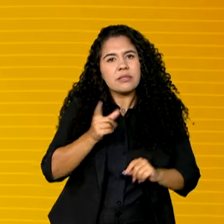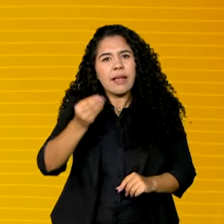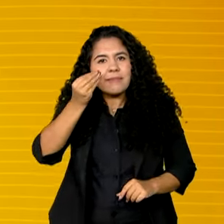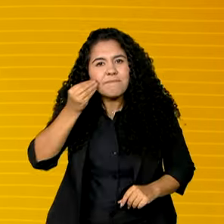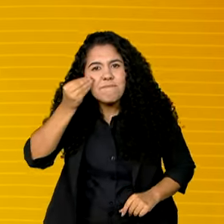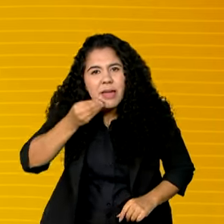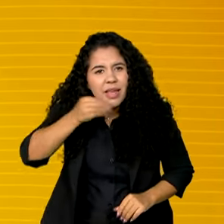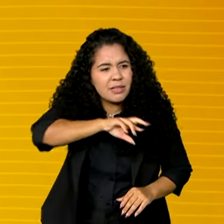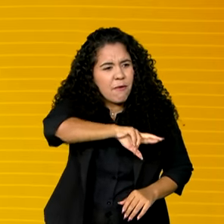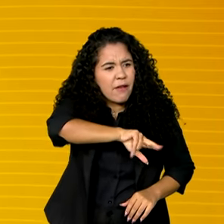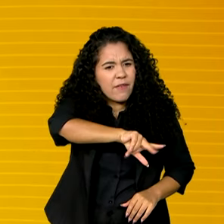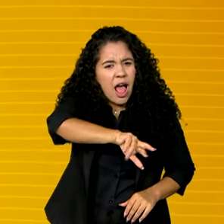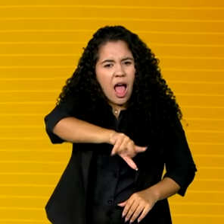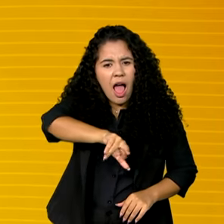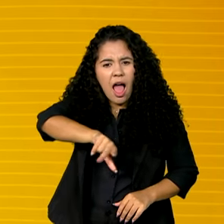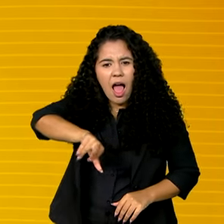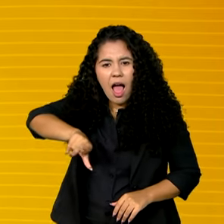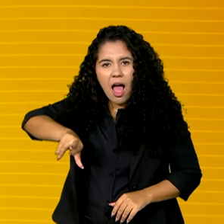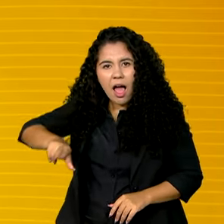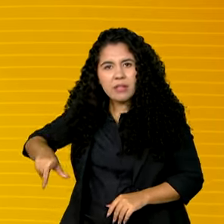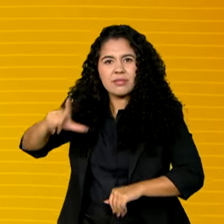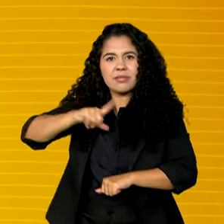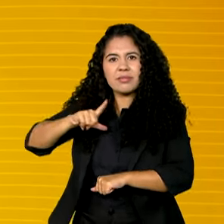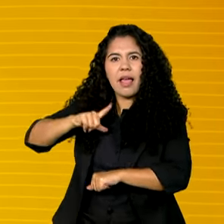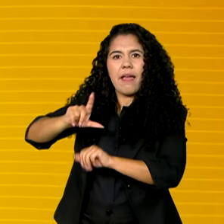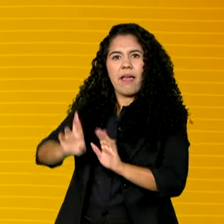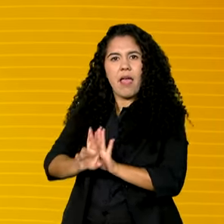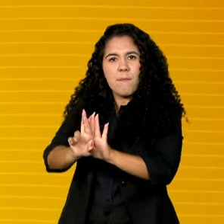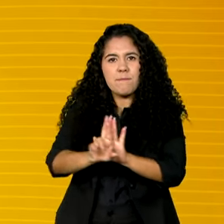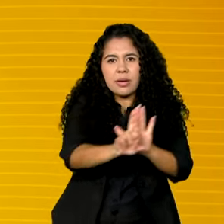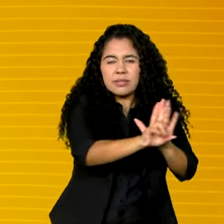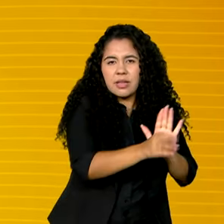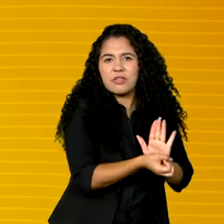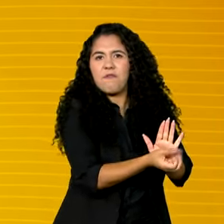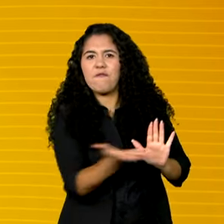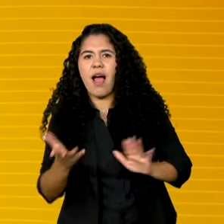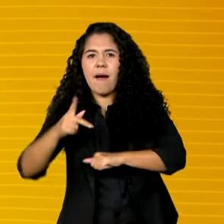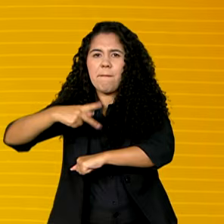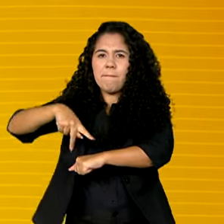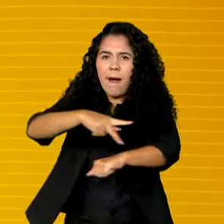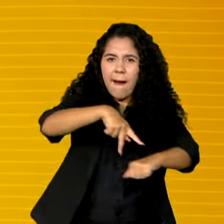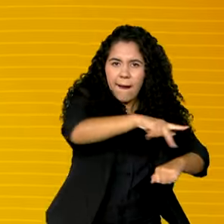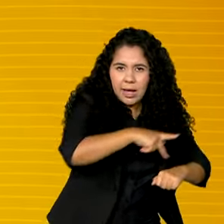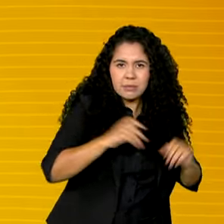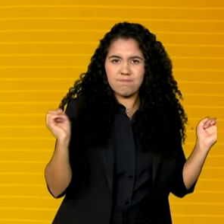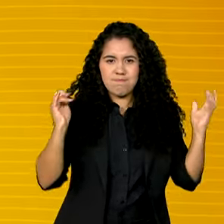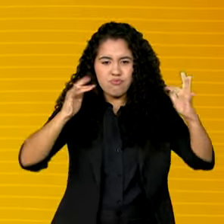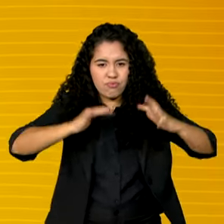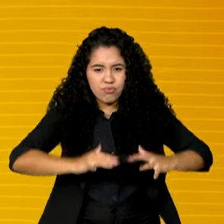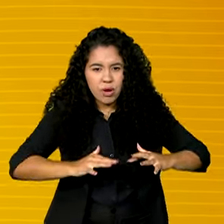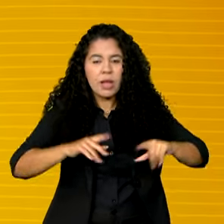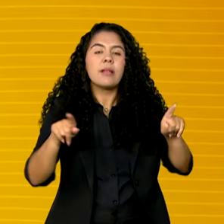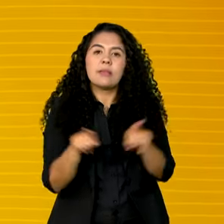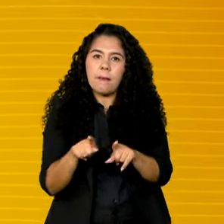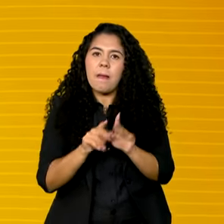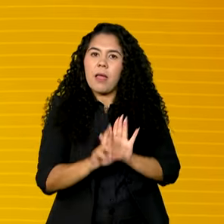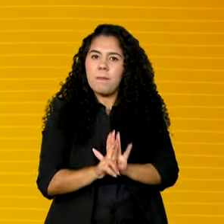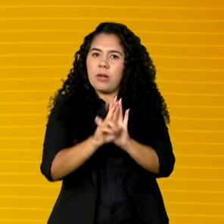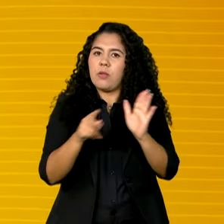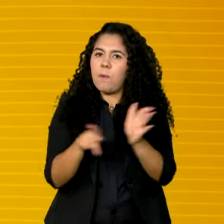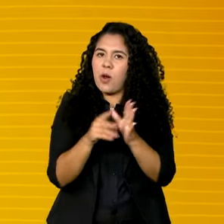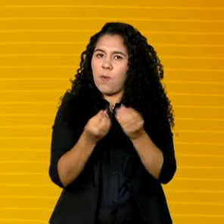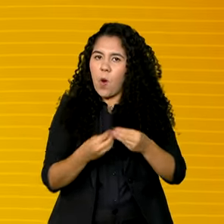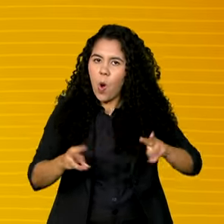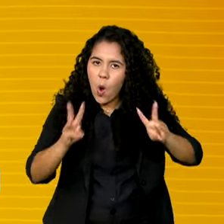experiências. A presença de países, a presença aqui também da doutora Amina pela ONU, aqui